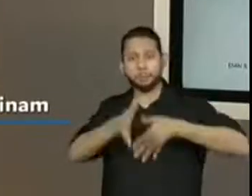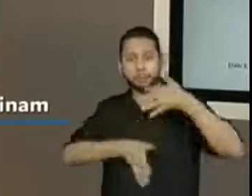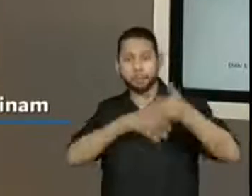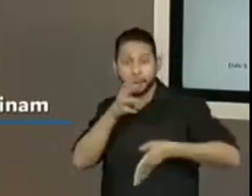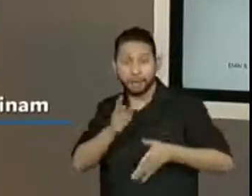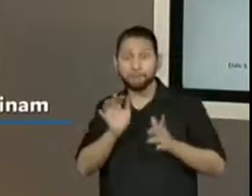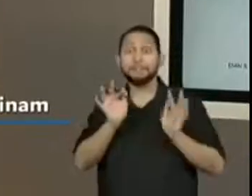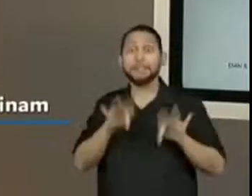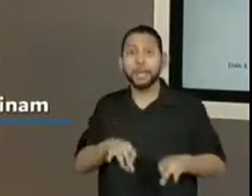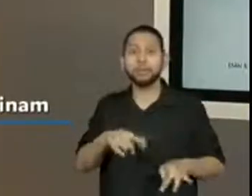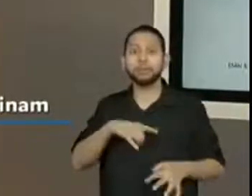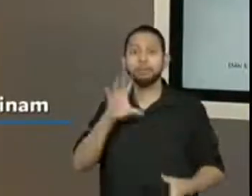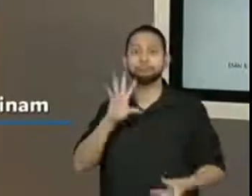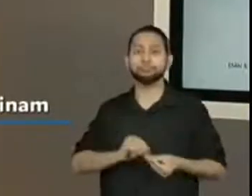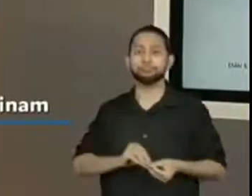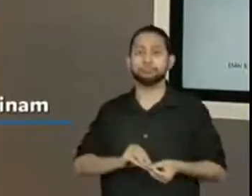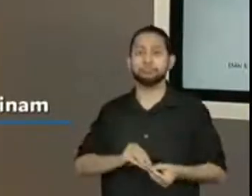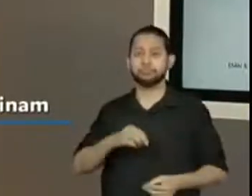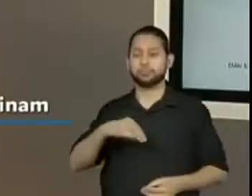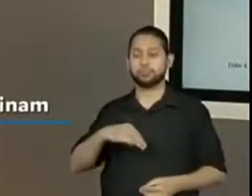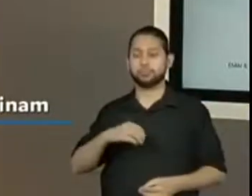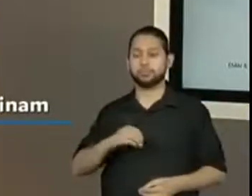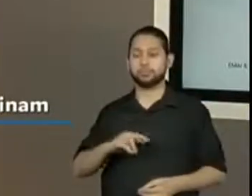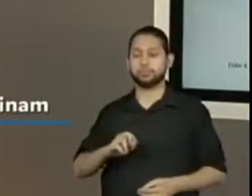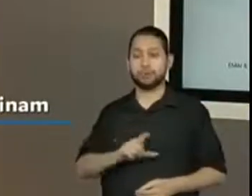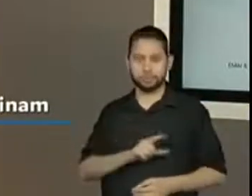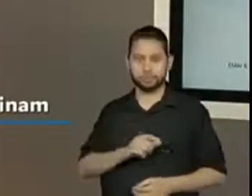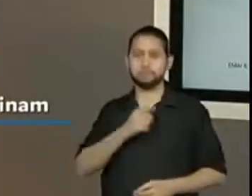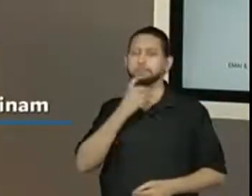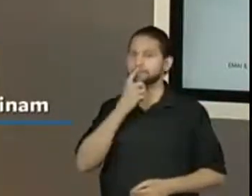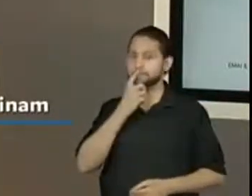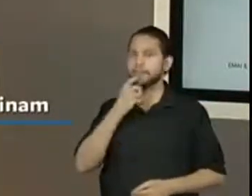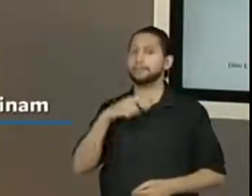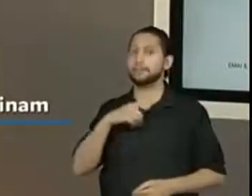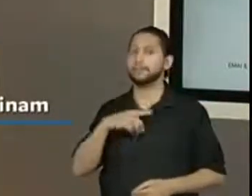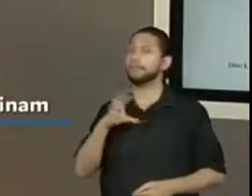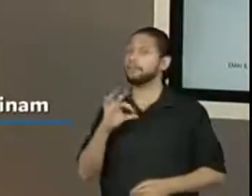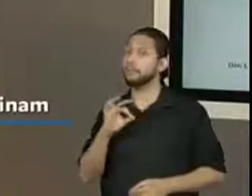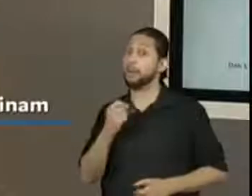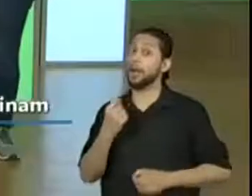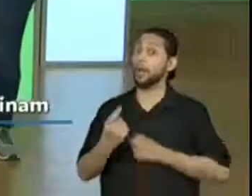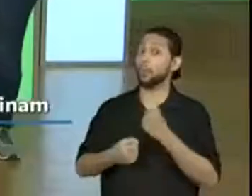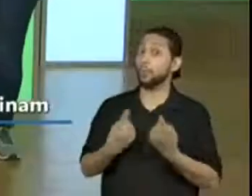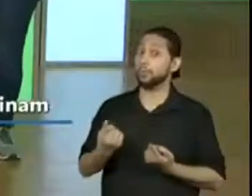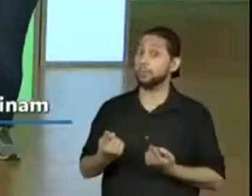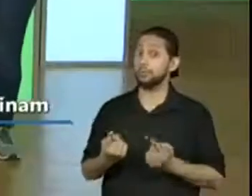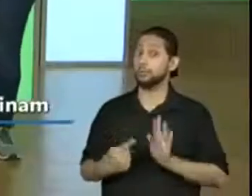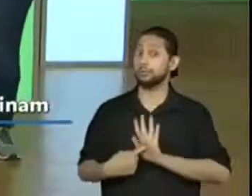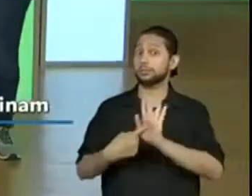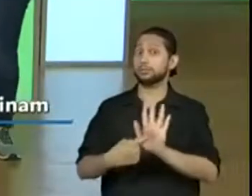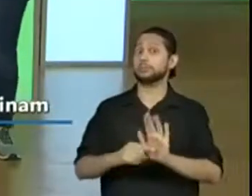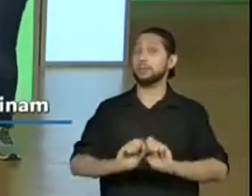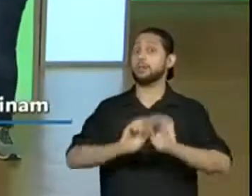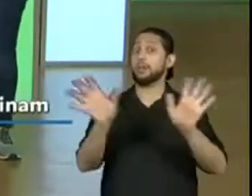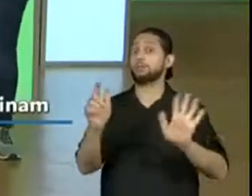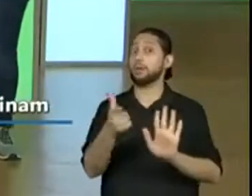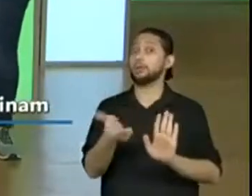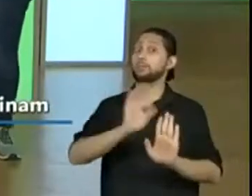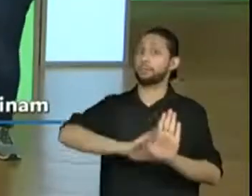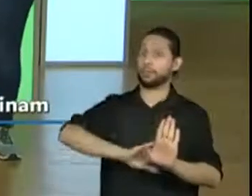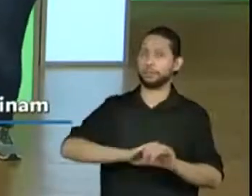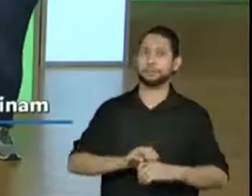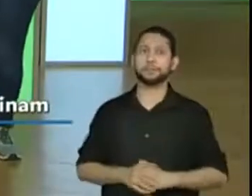explícita a moral, mas tem várias fábulas que a moral está implícita, né, professora? Isso mesmo. Então,